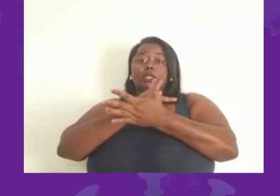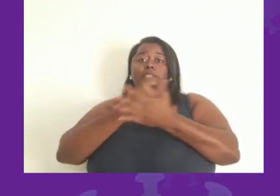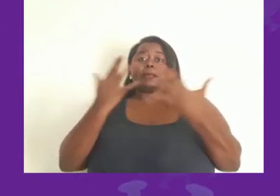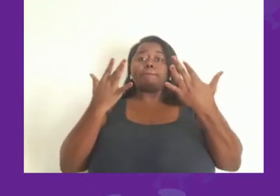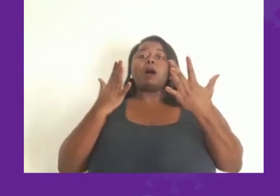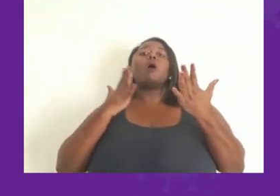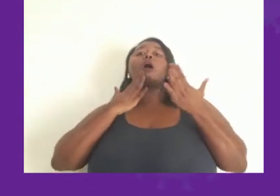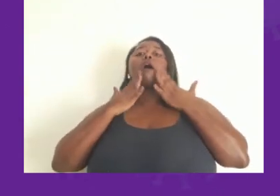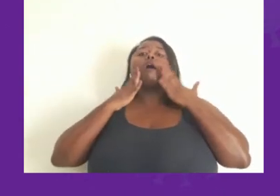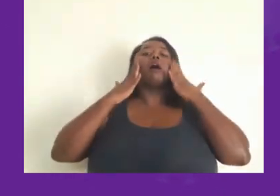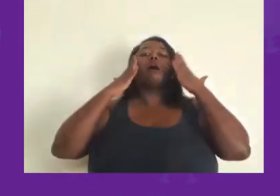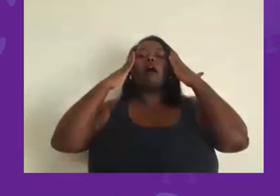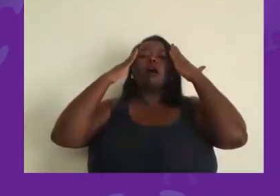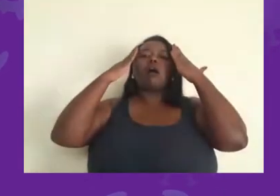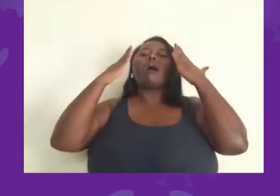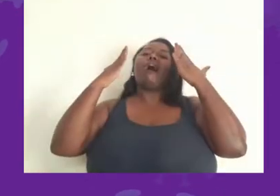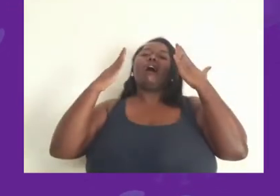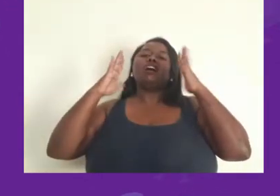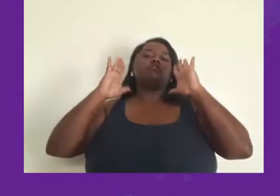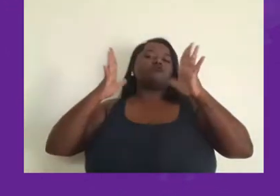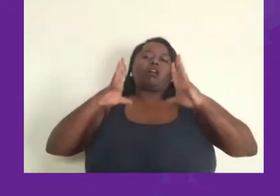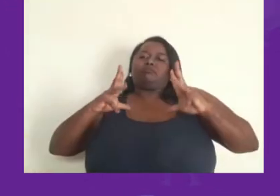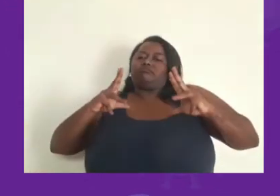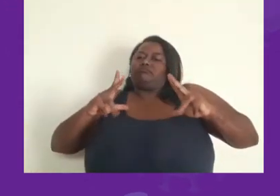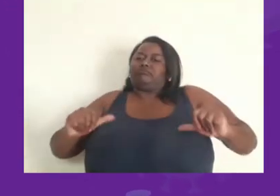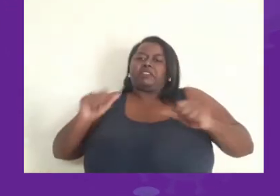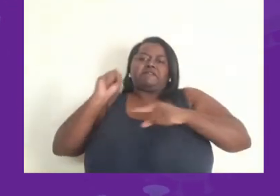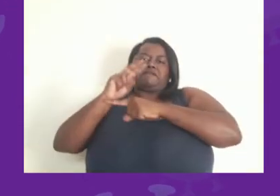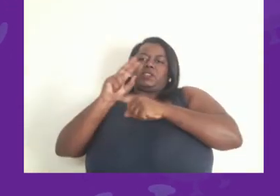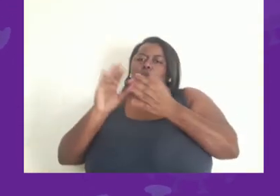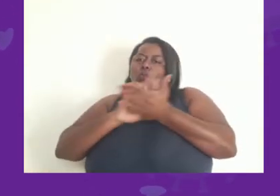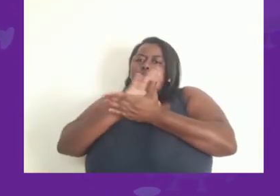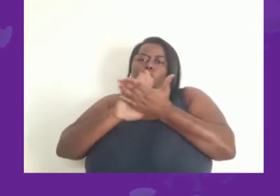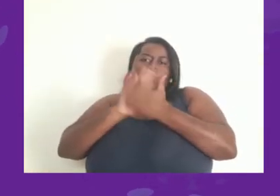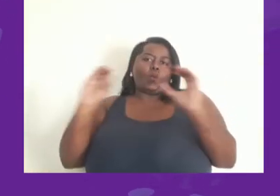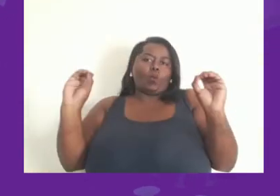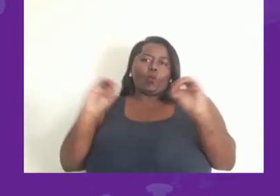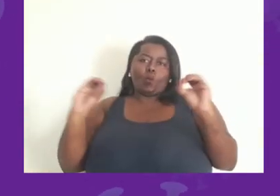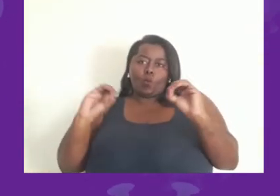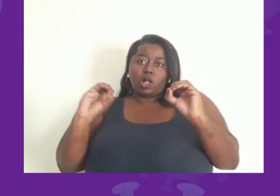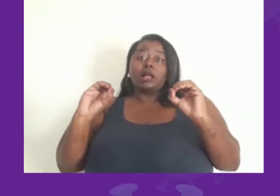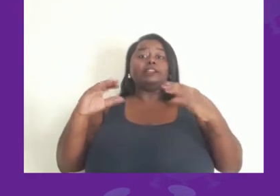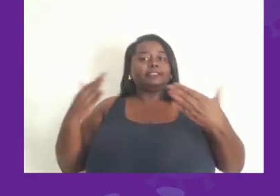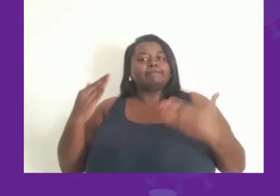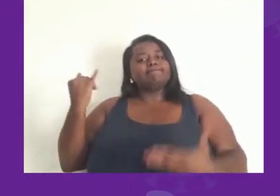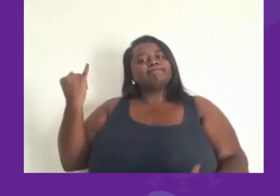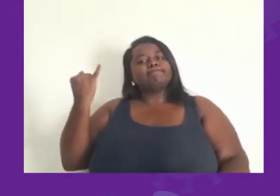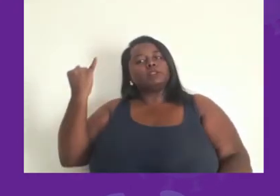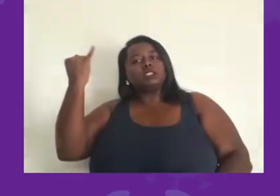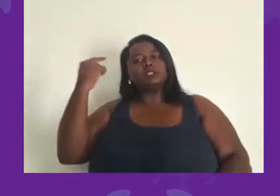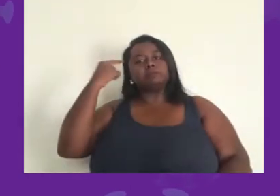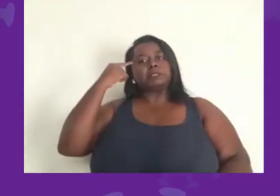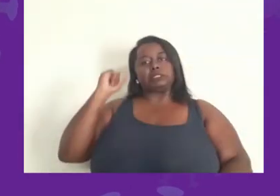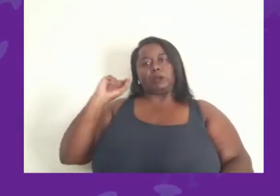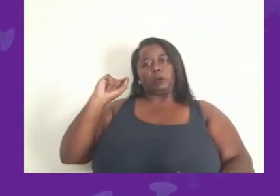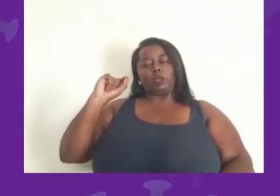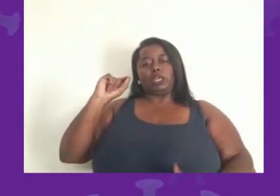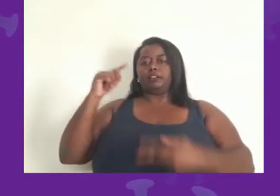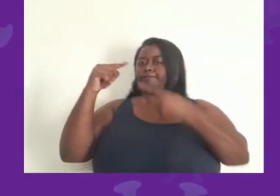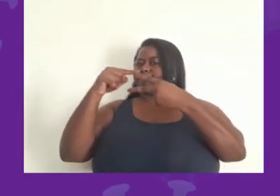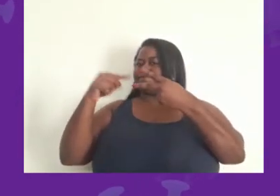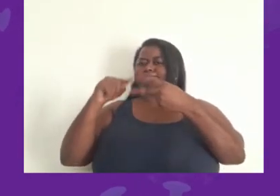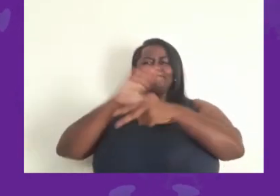eu levar a mão ao rosto, ela vai estar livre do coronavírus, ela não vai estar contaminada com o vírus. Então, é importante ter em mente que